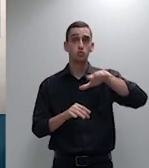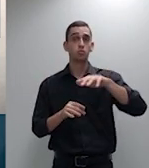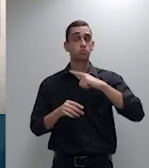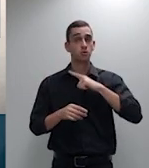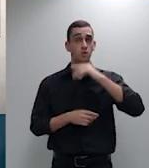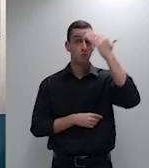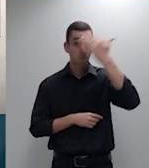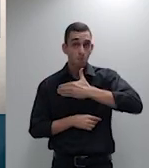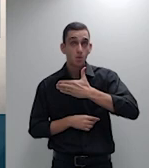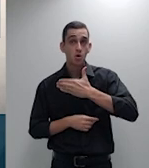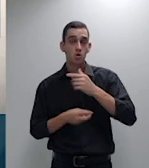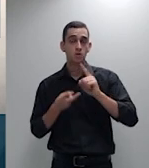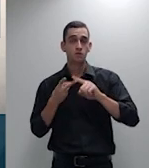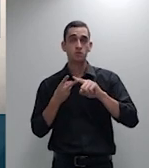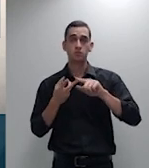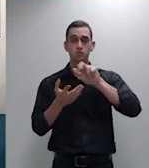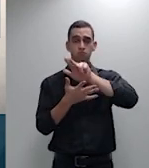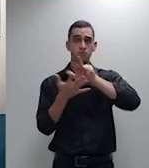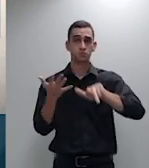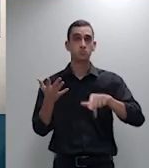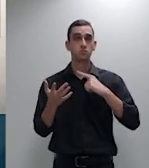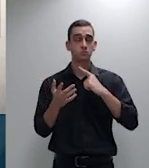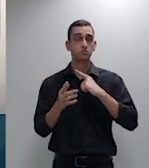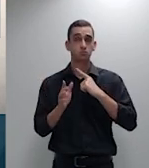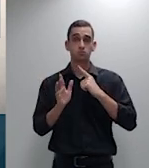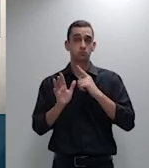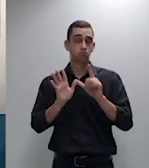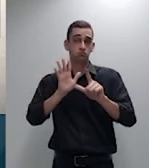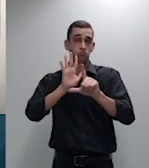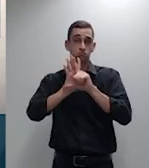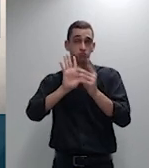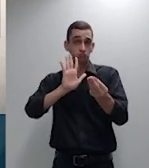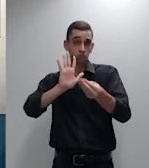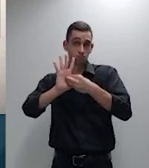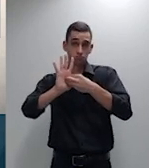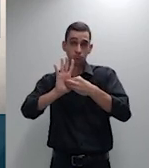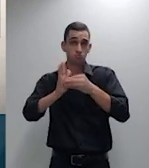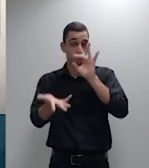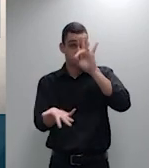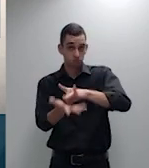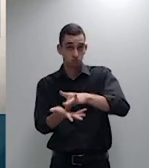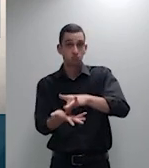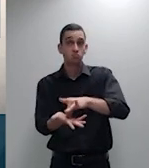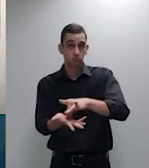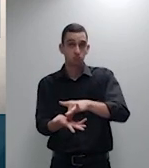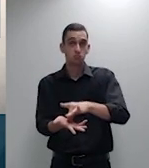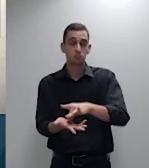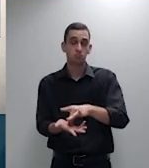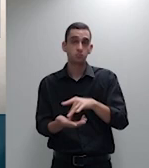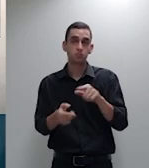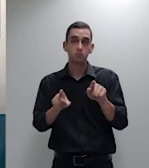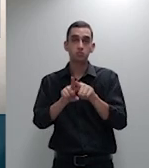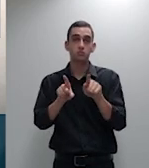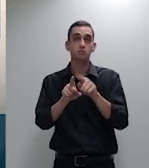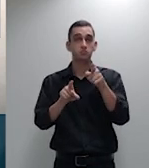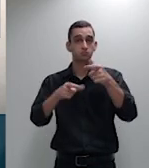legítimos seria o suficiente porque vossa excelência teve o cuidado de mencionar o dispositivo legal por intermédio de